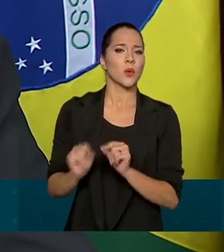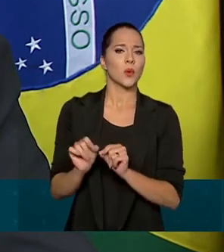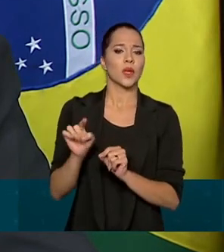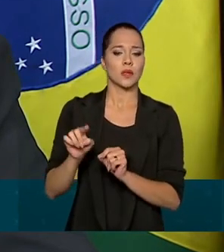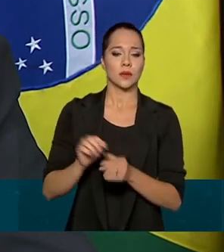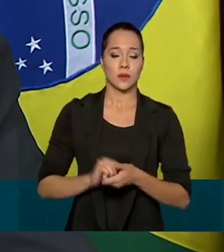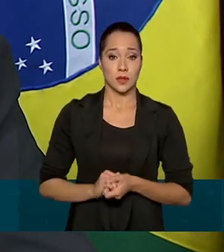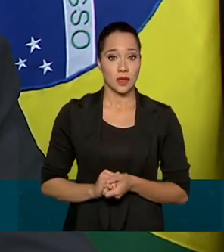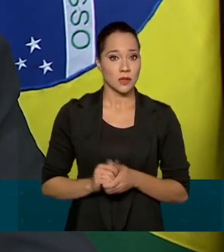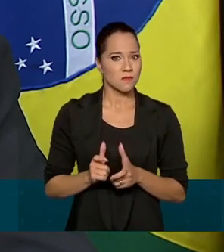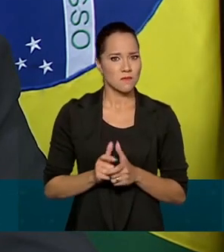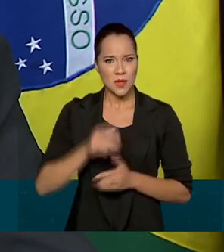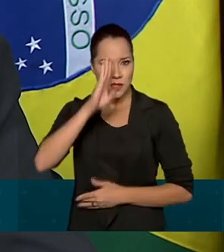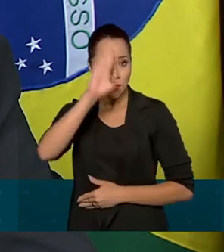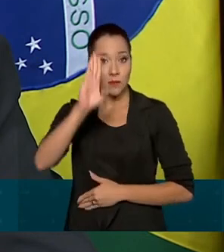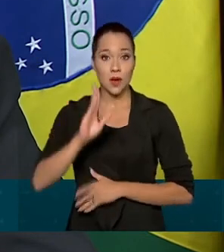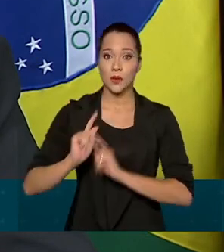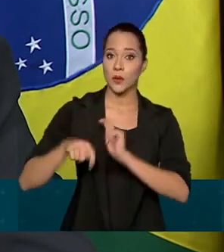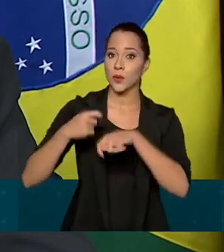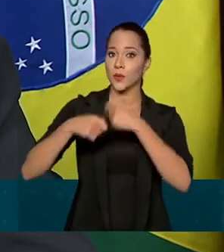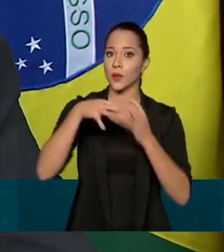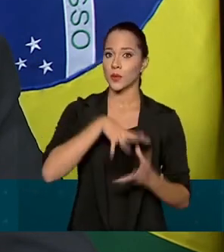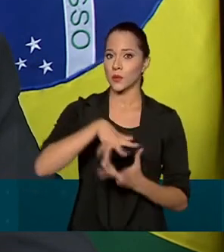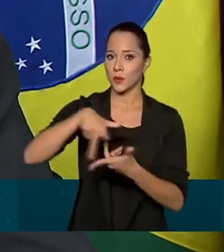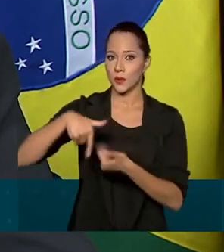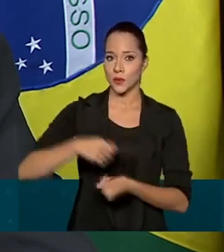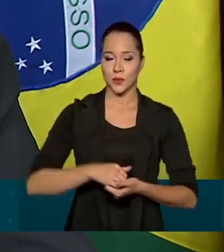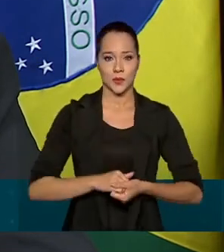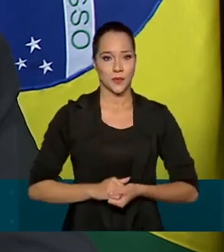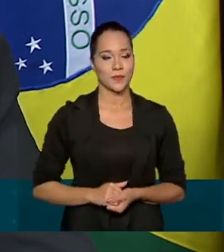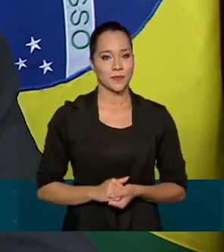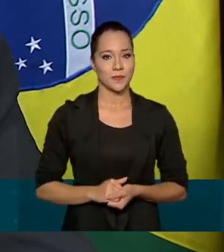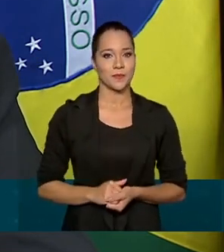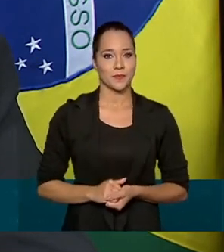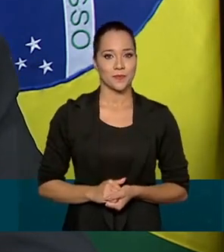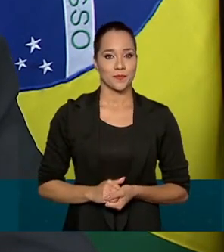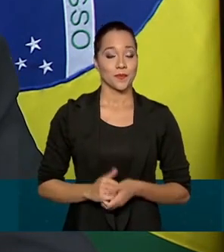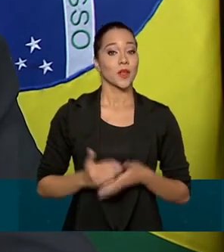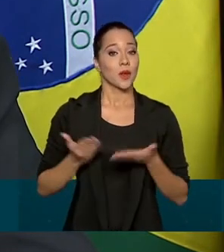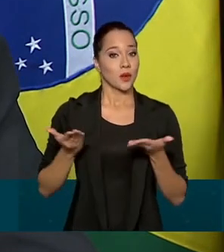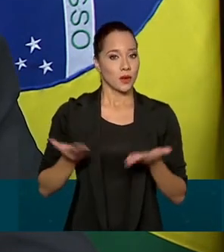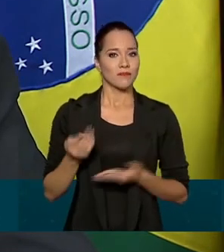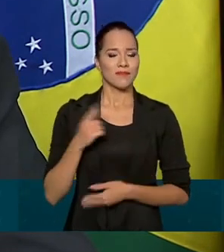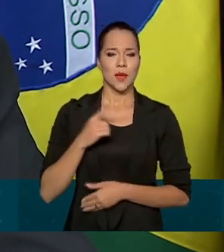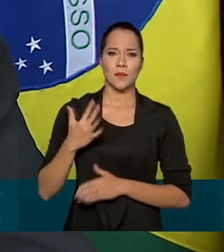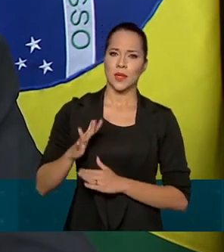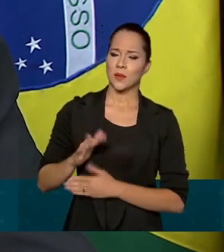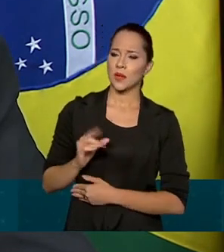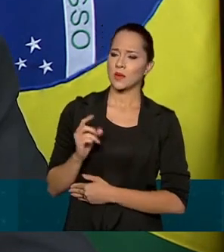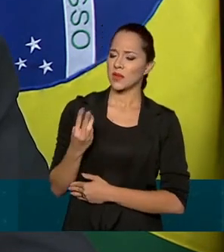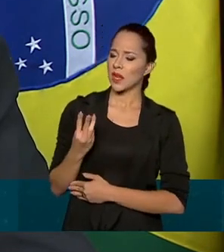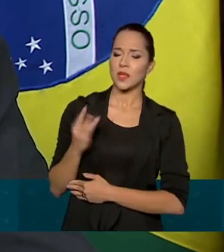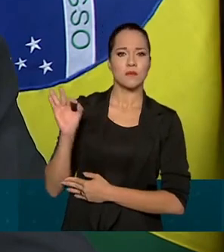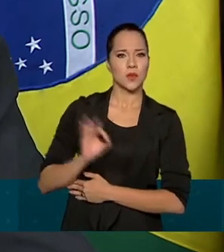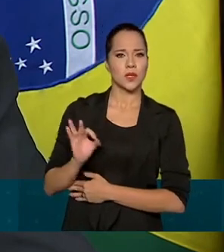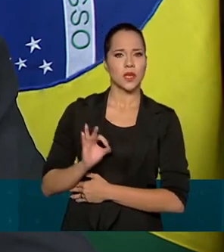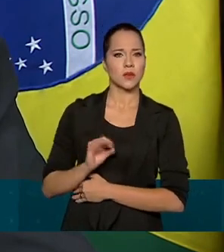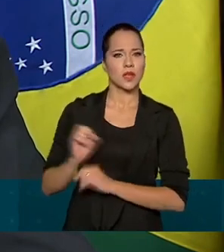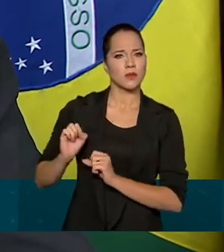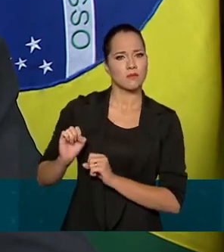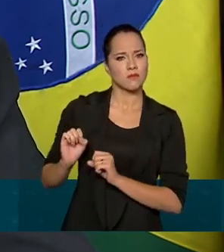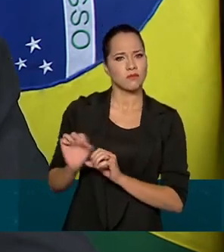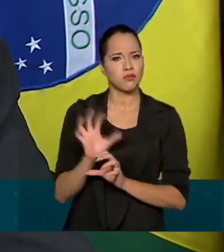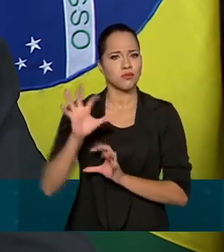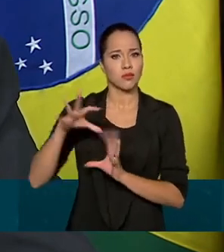economias do mundo. No presente, respondemos por menos de 3% das emissões